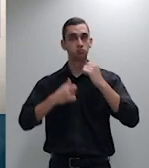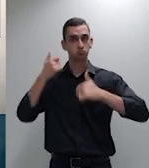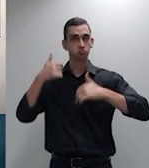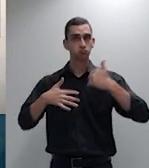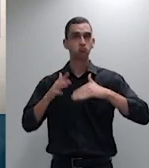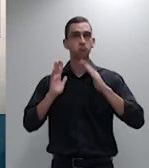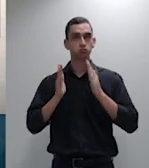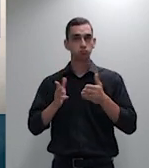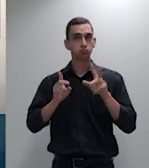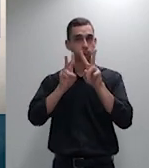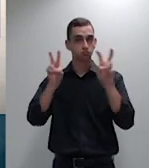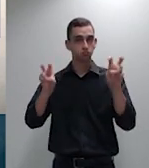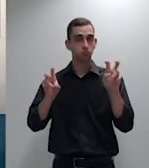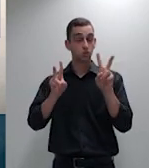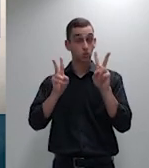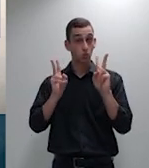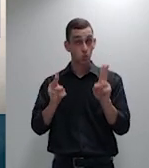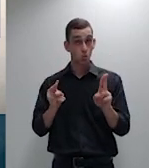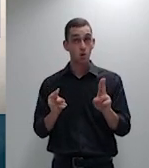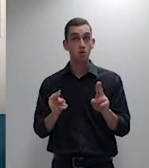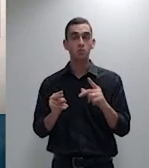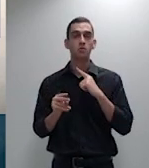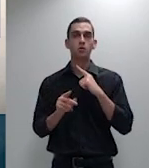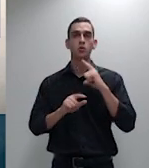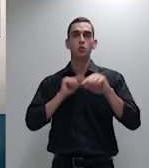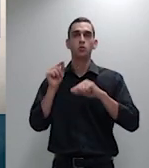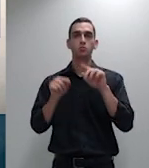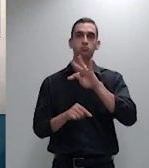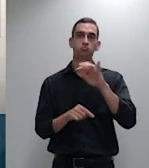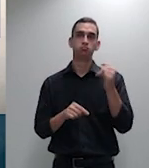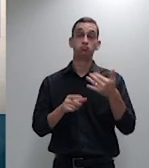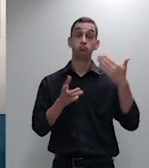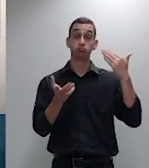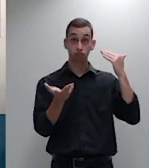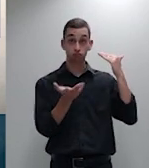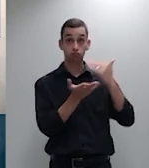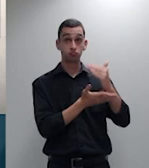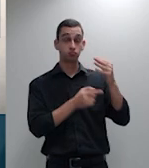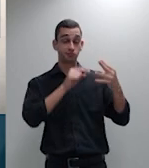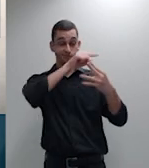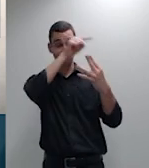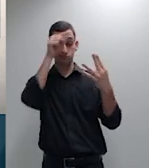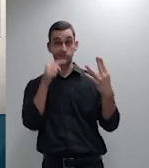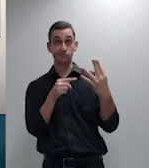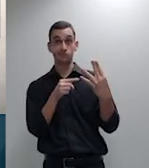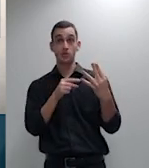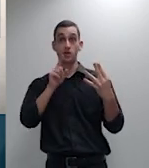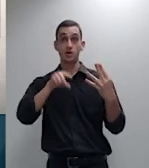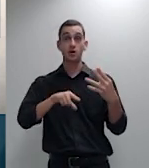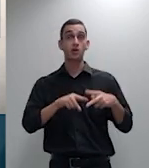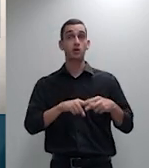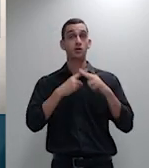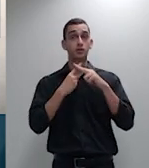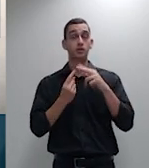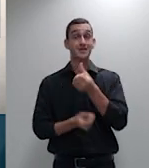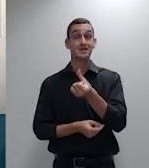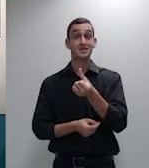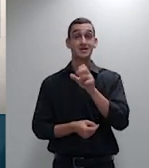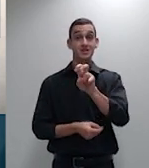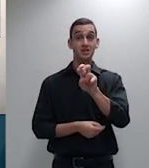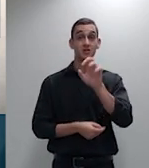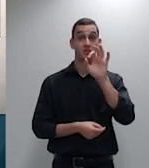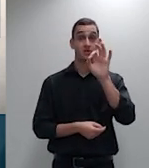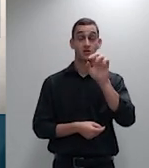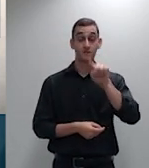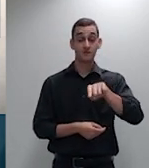origem julgou válido o reajuste de 65,04 aplicado na última faixa